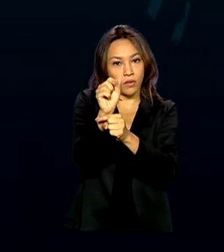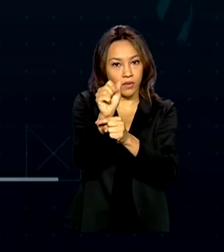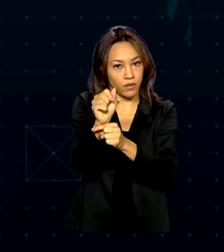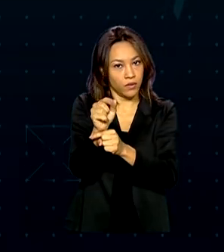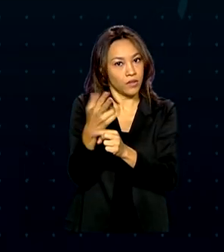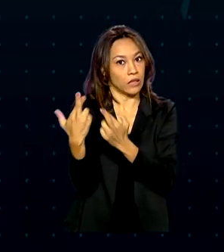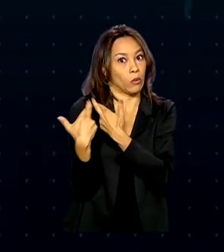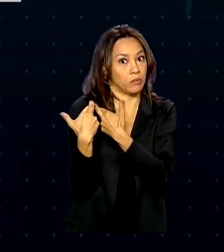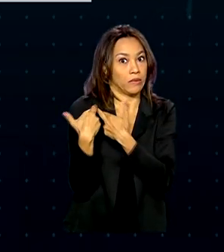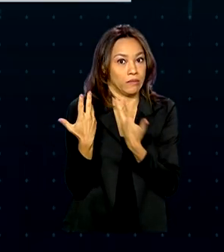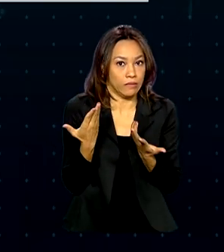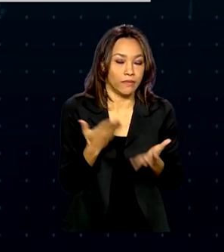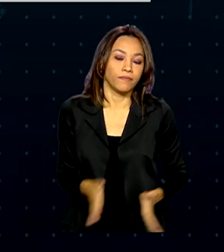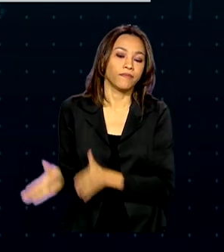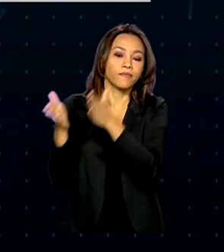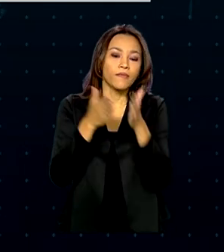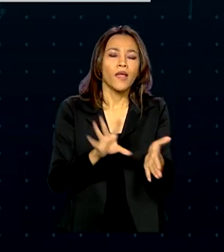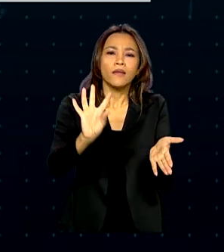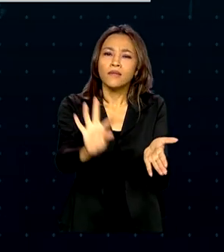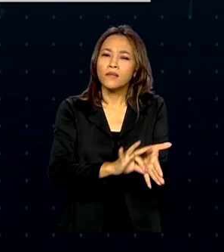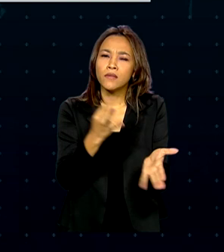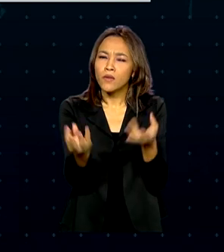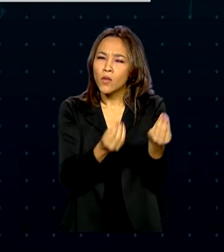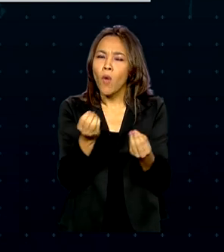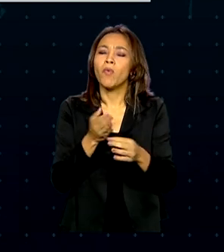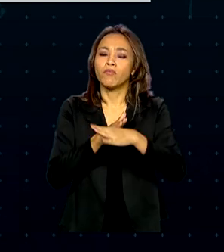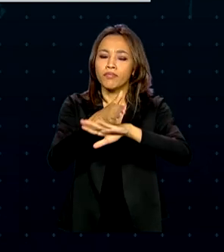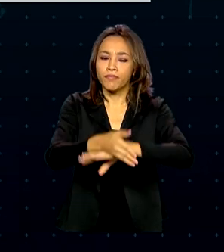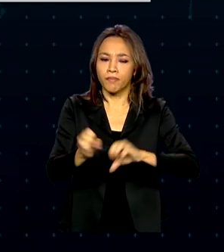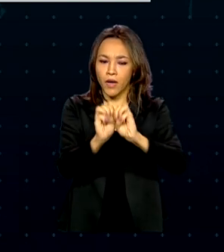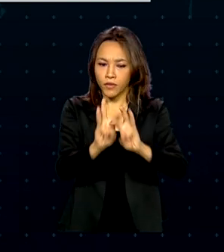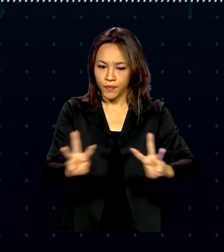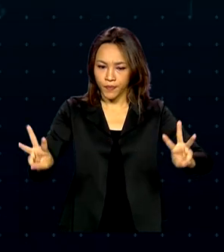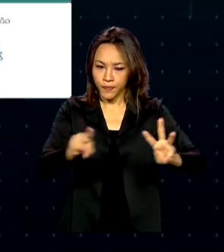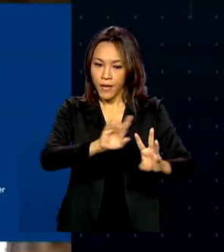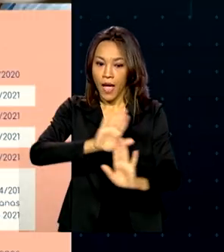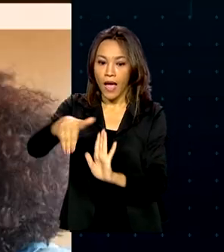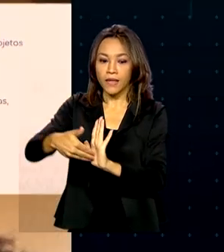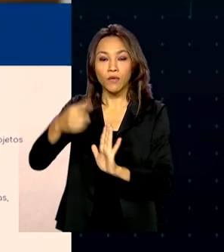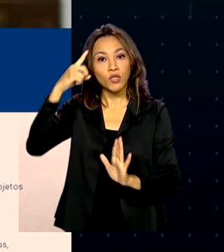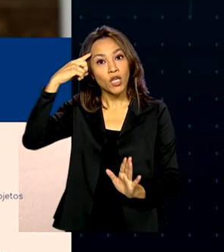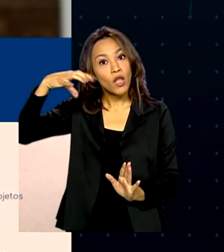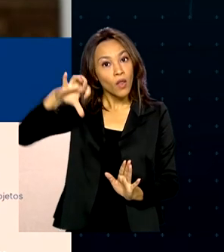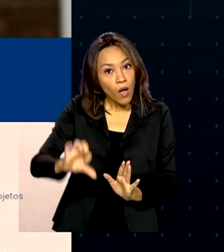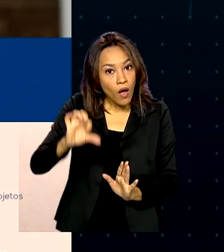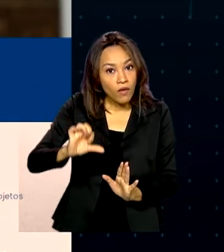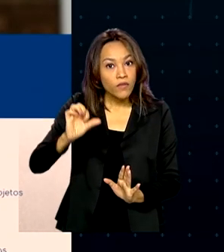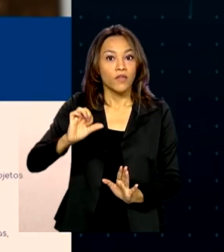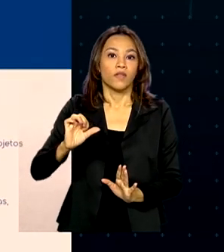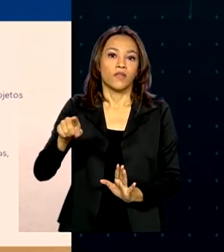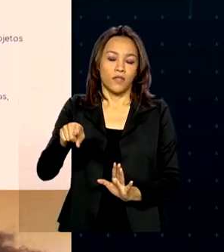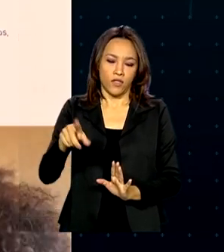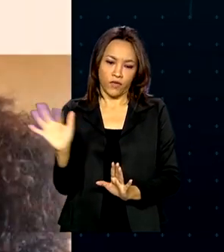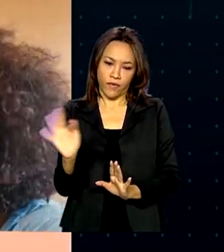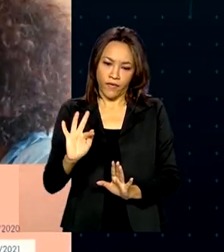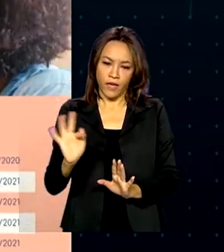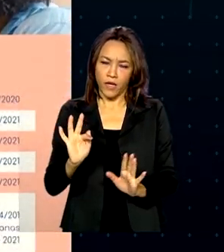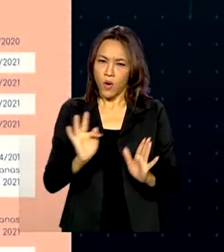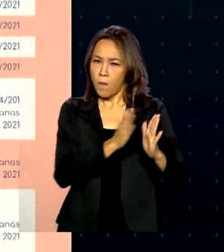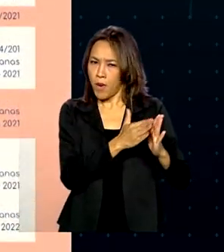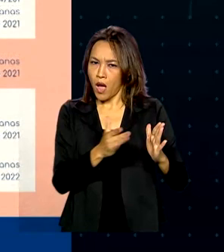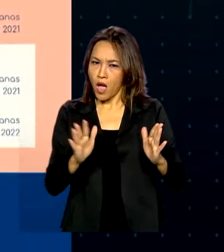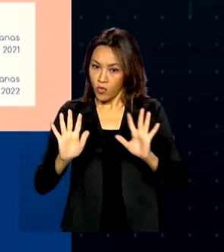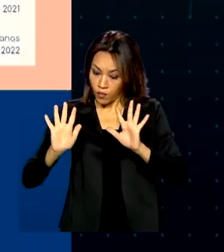crédito. As inscrições podem ser feitas pela internet e vão até 9 de fevereiro. Na fase final do programa,